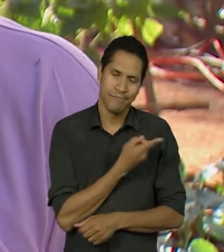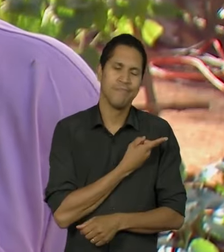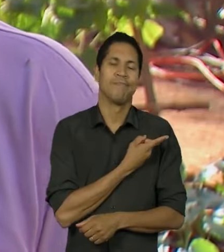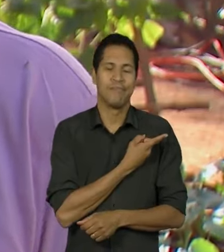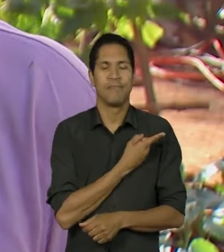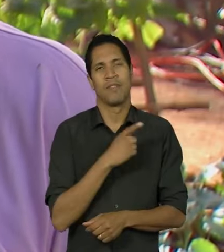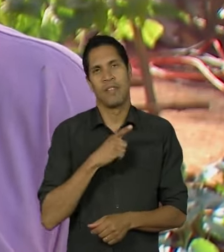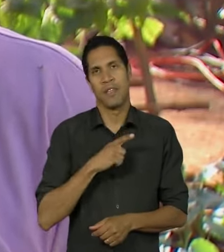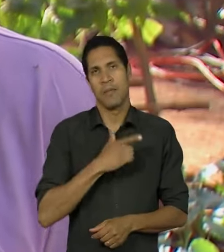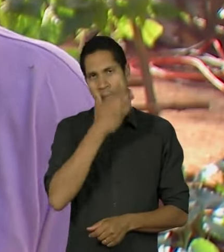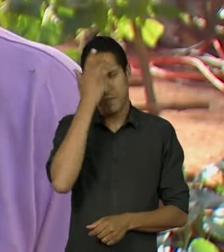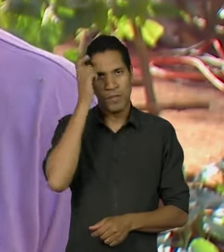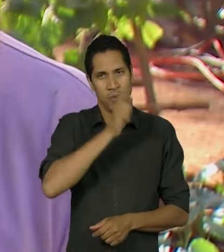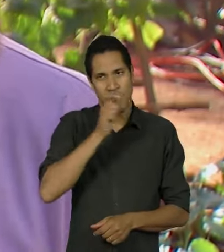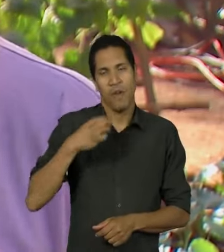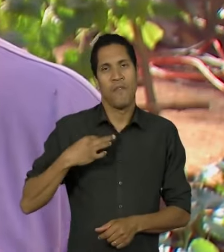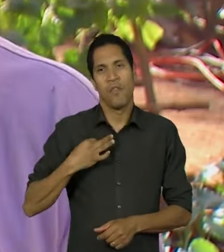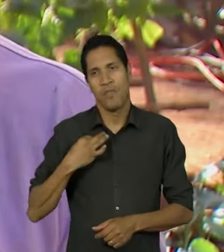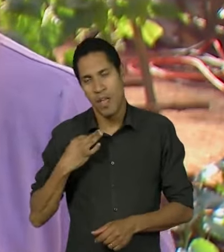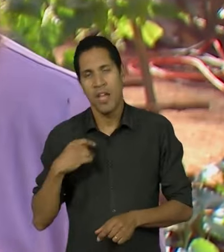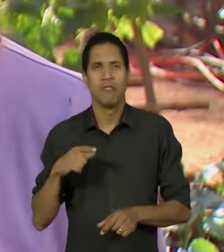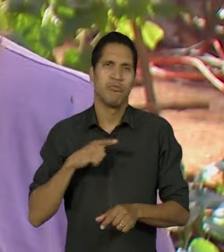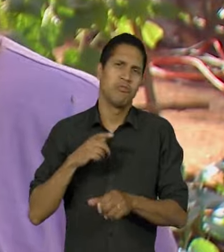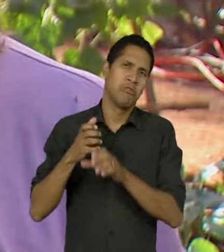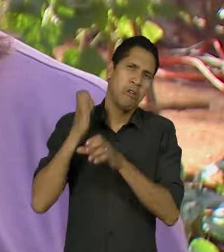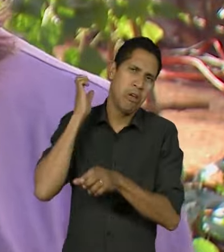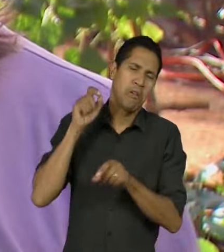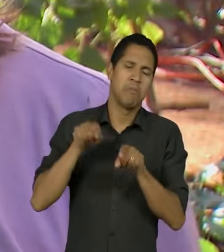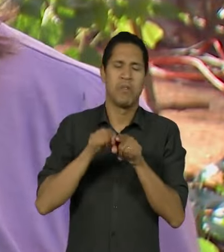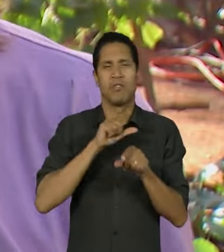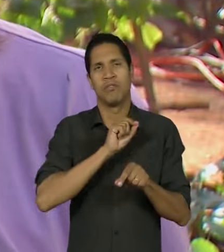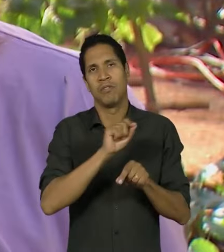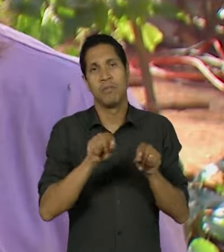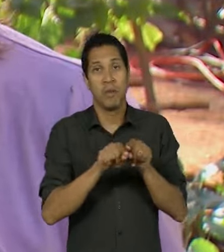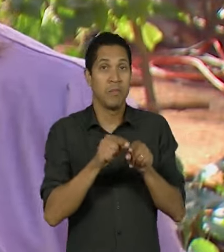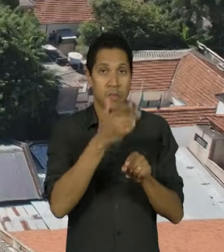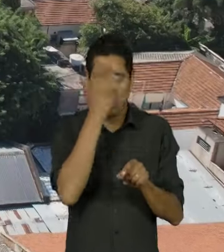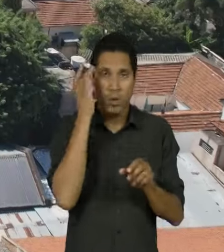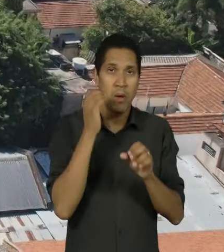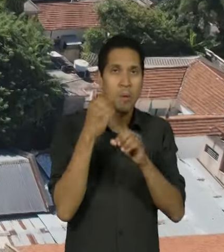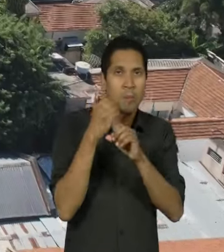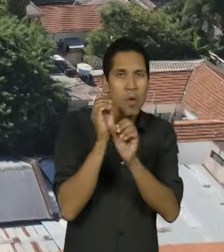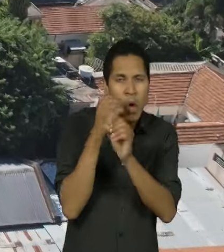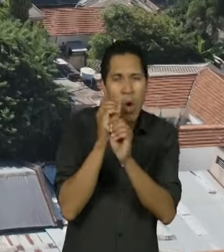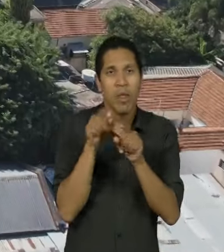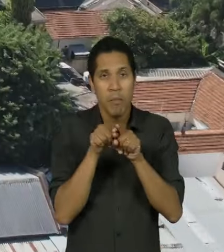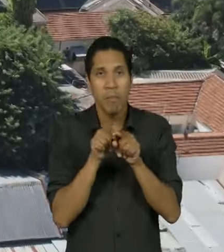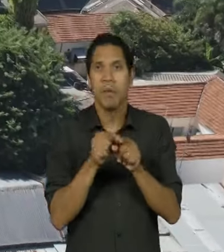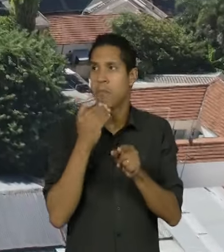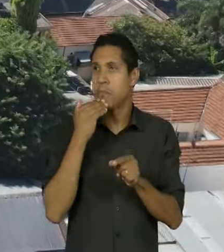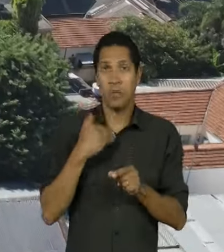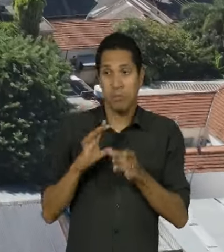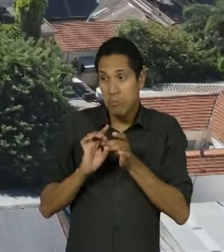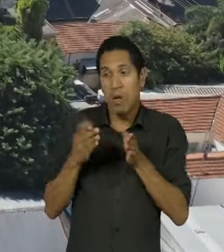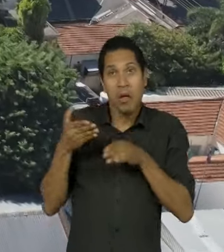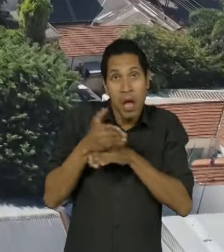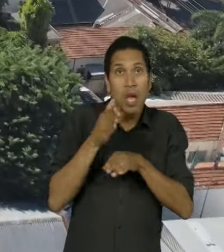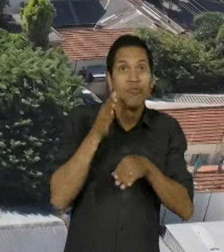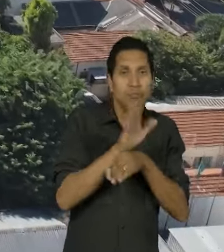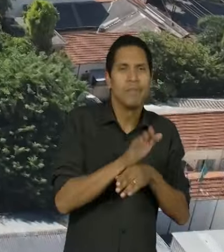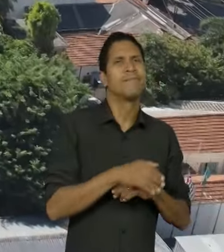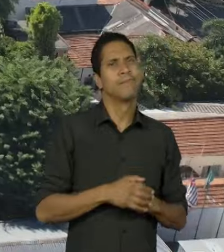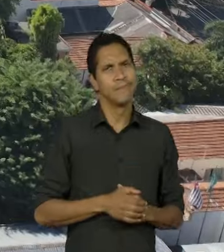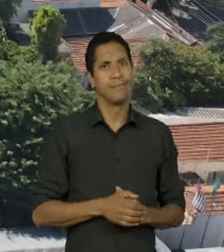voluntários de gestores ambientais, engenheiros, biólogos, pediram para cuidar e começamos a cuidar. A gente faz principalmente